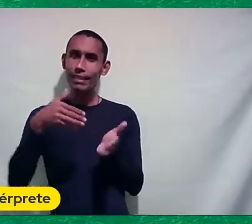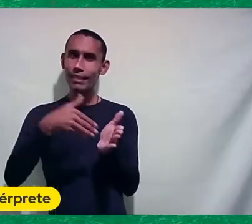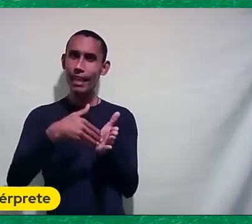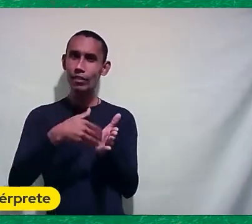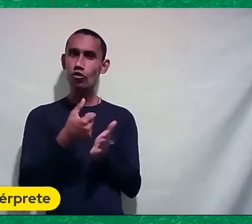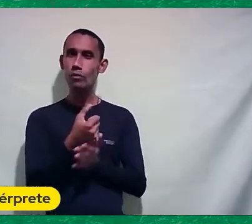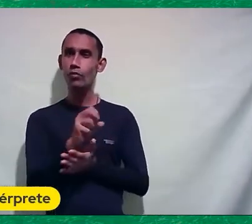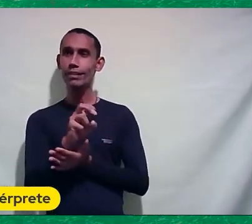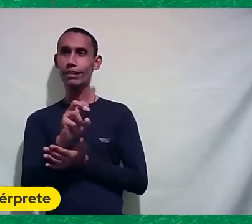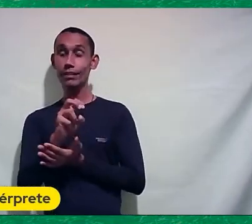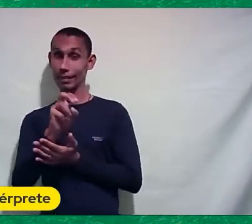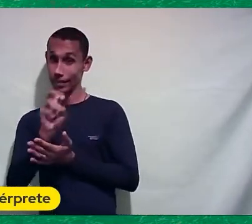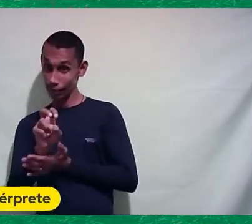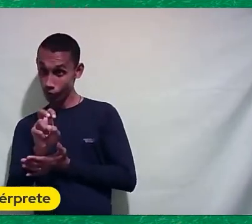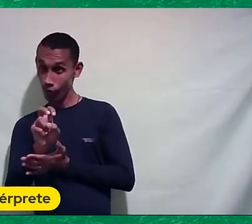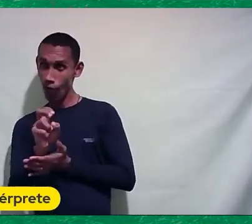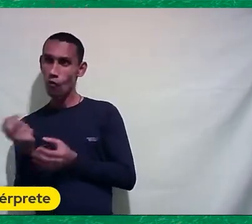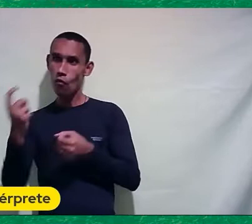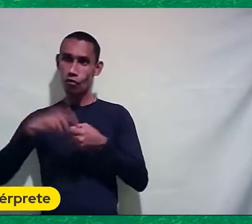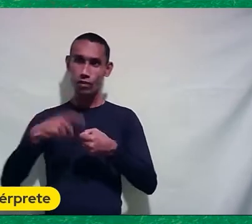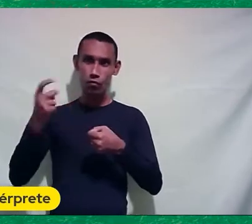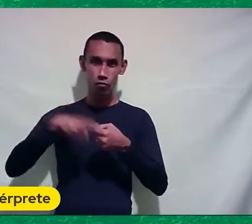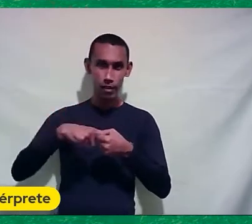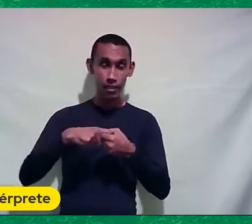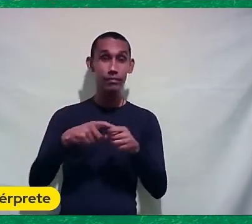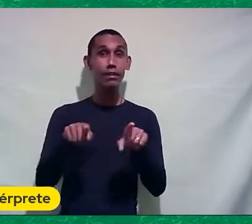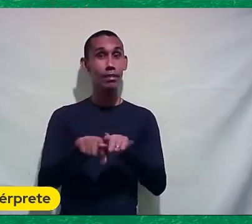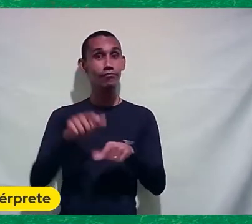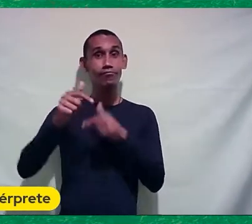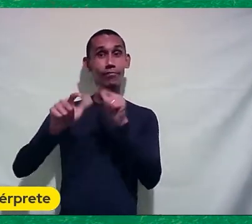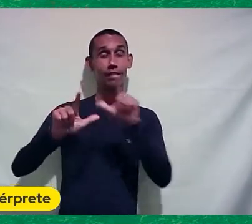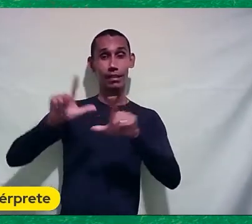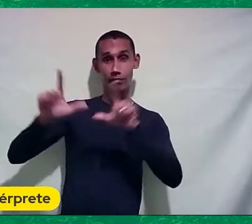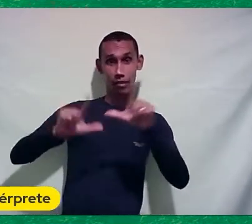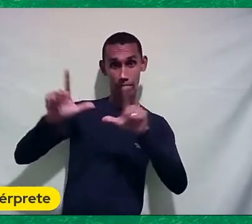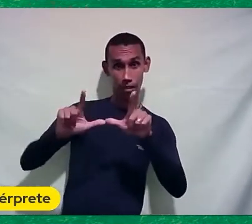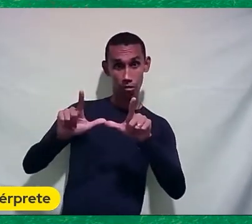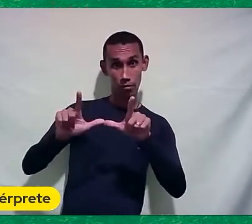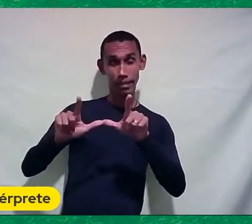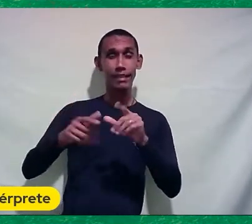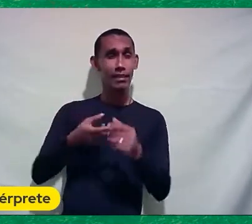2005 Sempre voltando Seja no cinema Seja na televisão Para o futebol